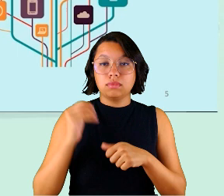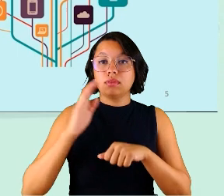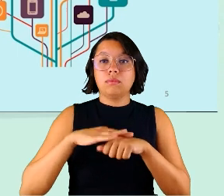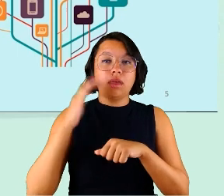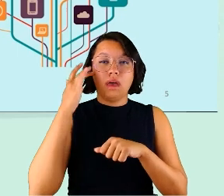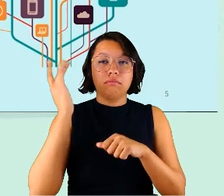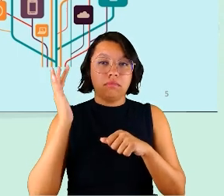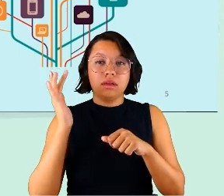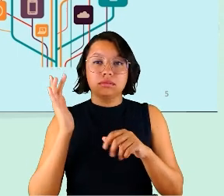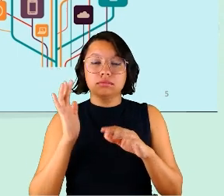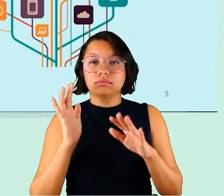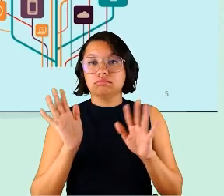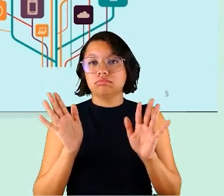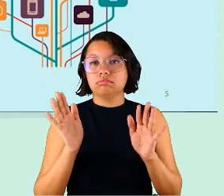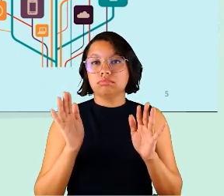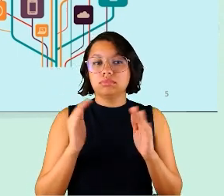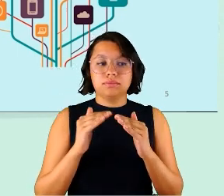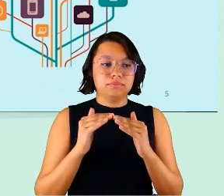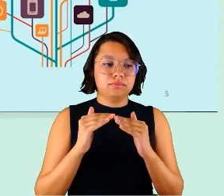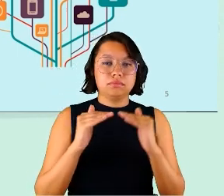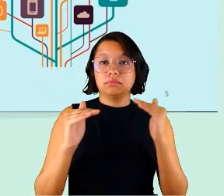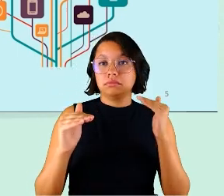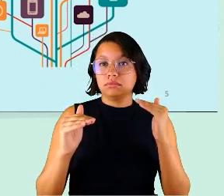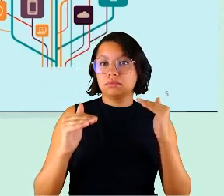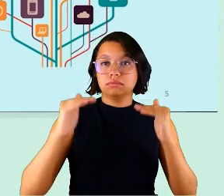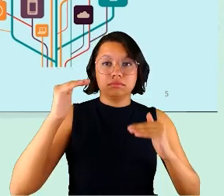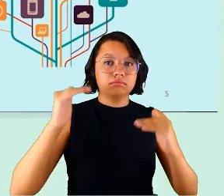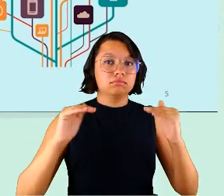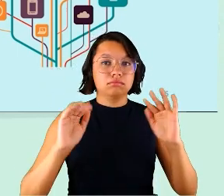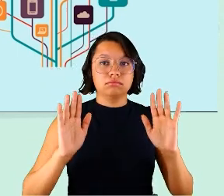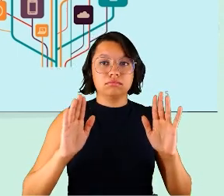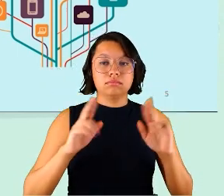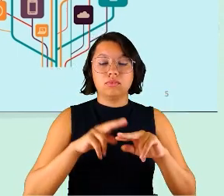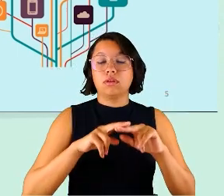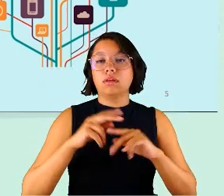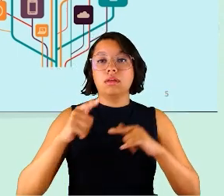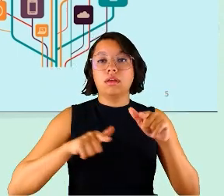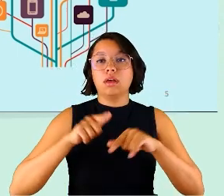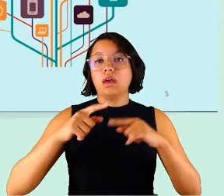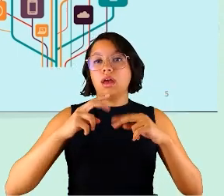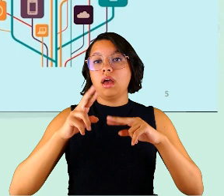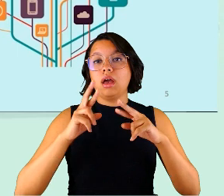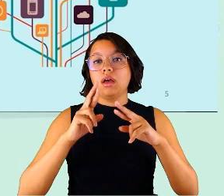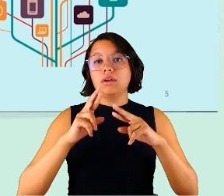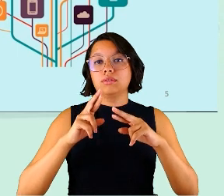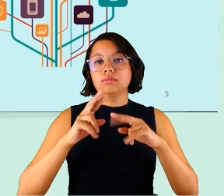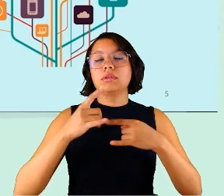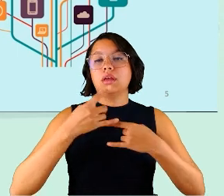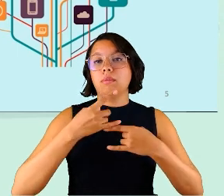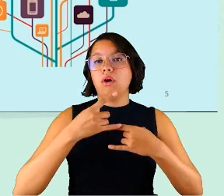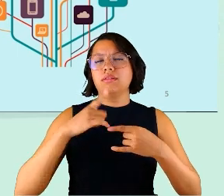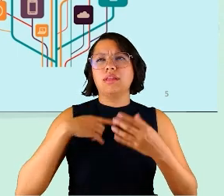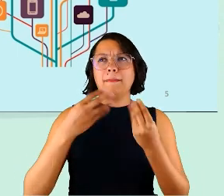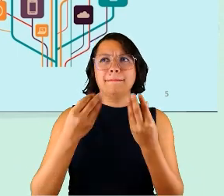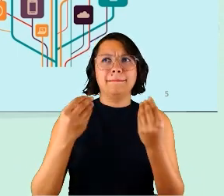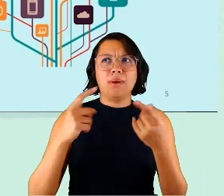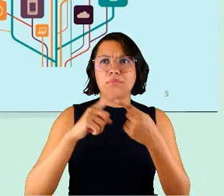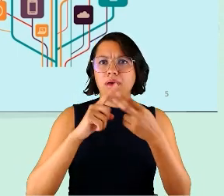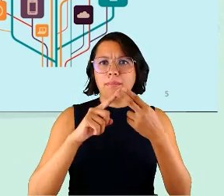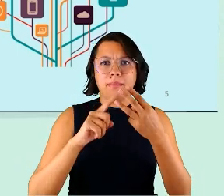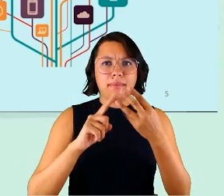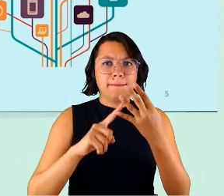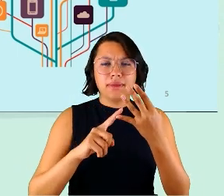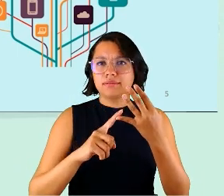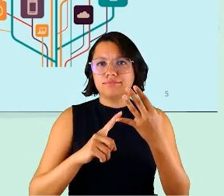mais flexível e assíncrono dessas pessoas via trabalho remoto. Então, existem muitas modalidades, não existe somente uma